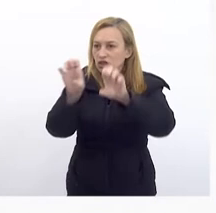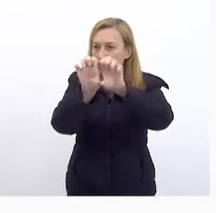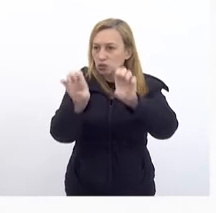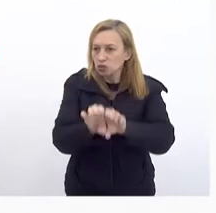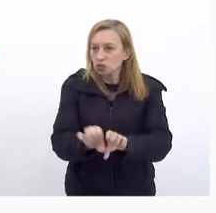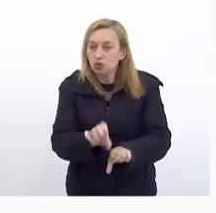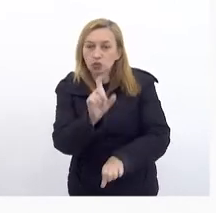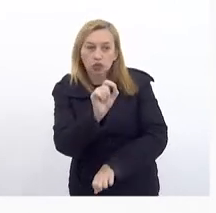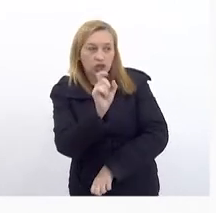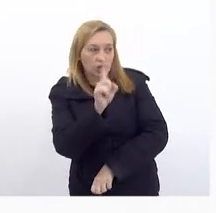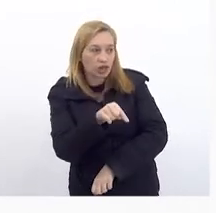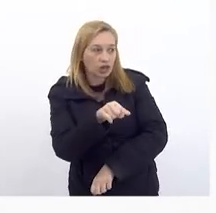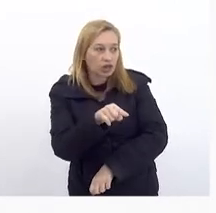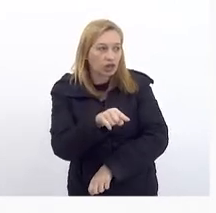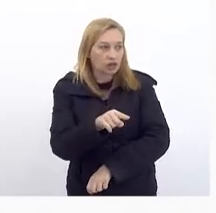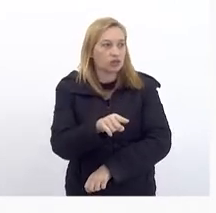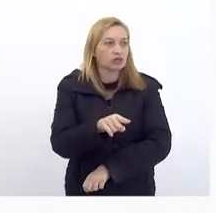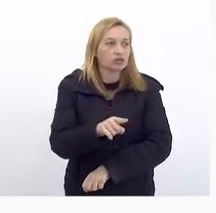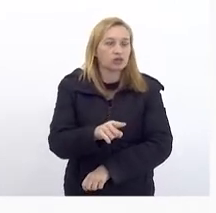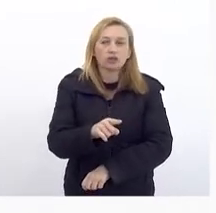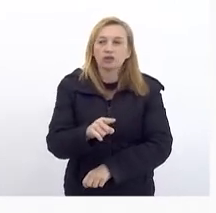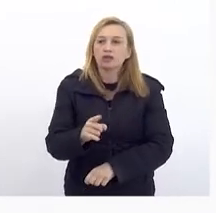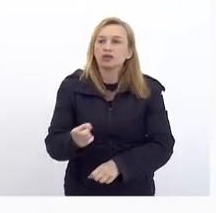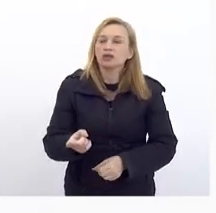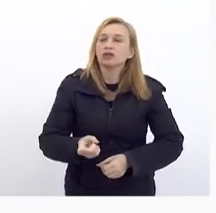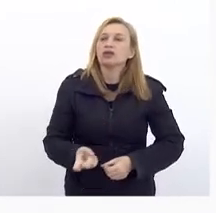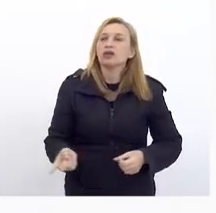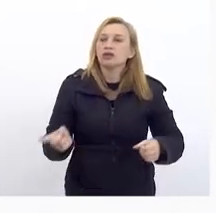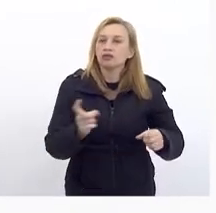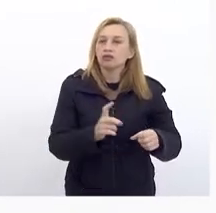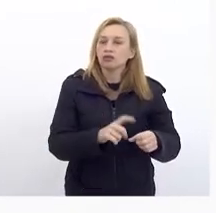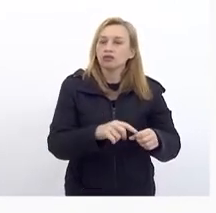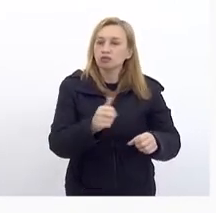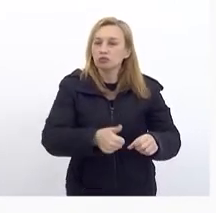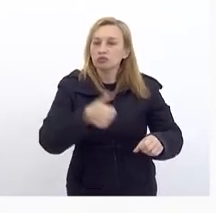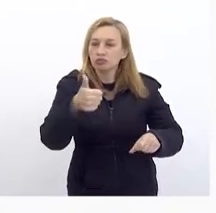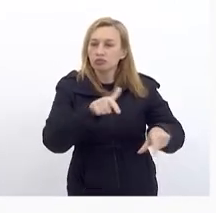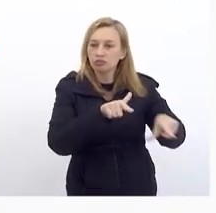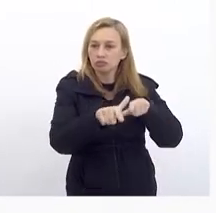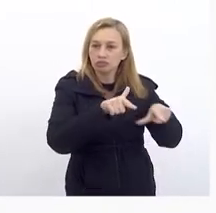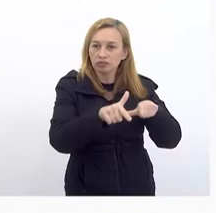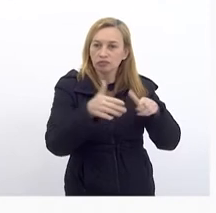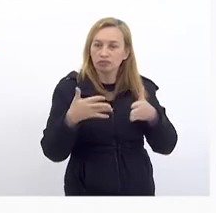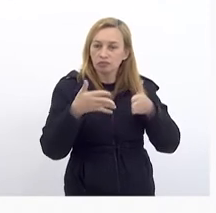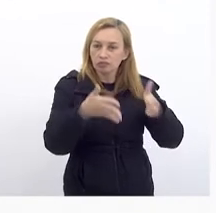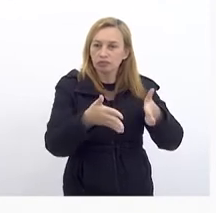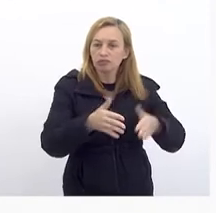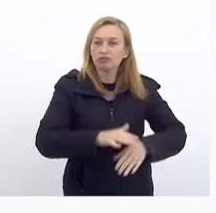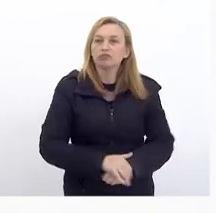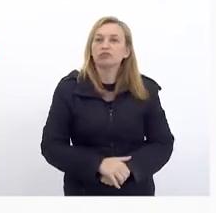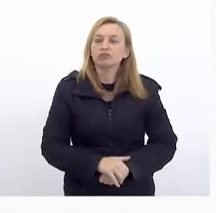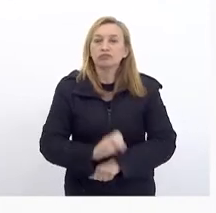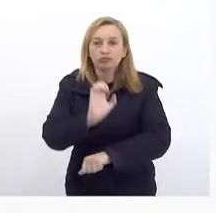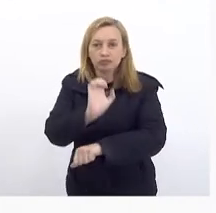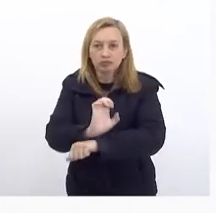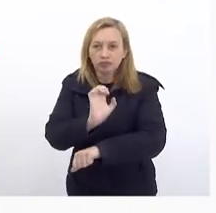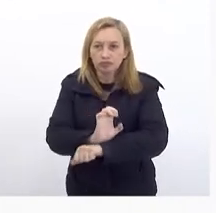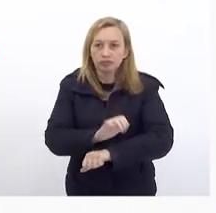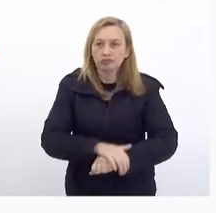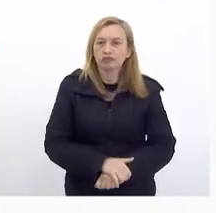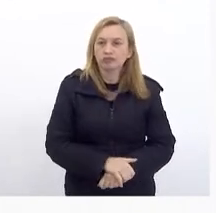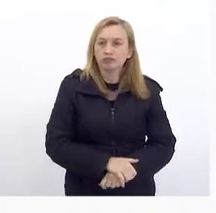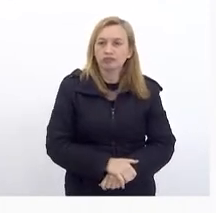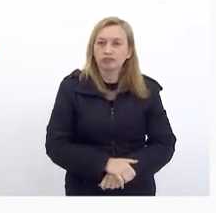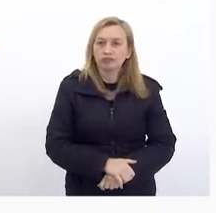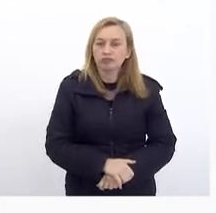Um dos maiores Motores Para a recuperação Do emprego Friso isso O Estado Ainda no